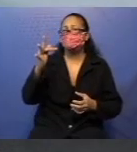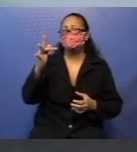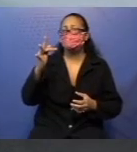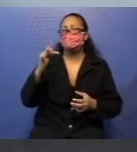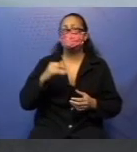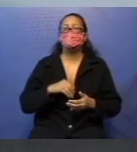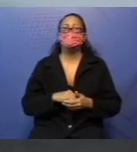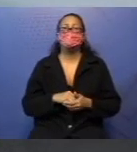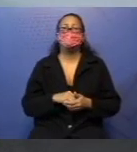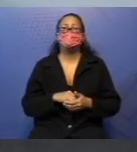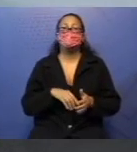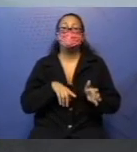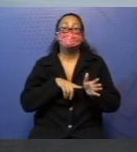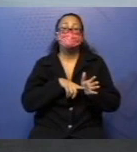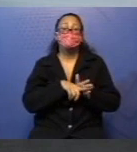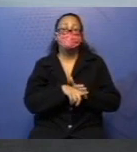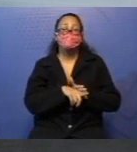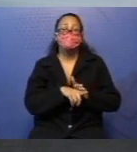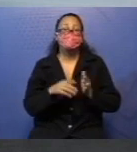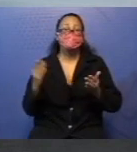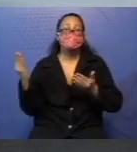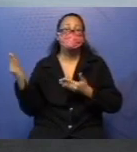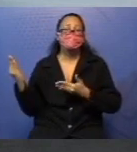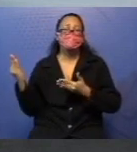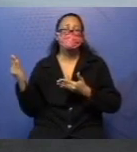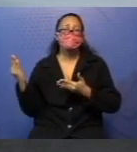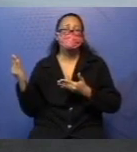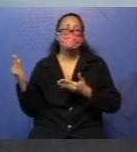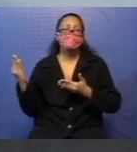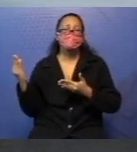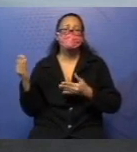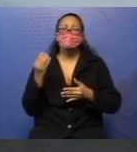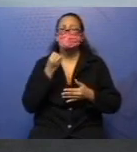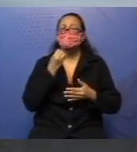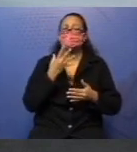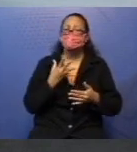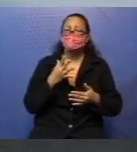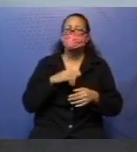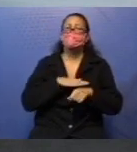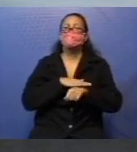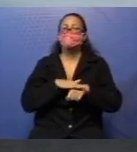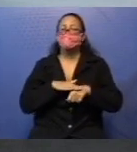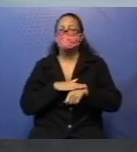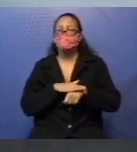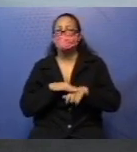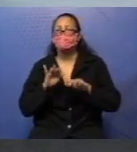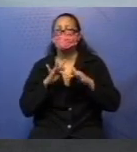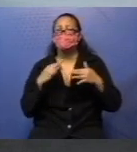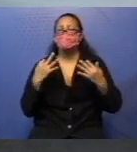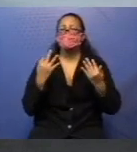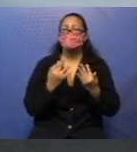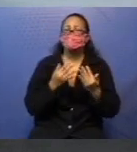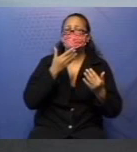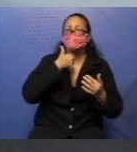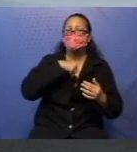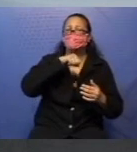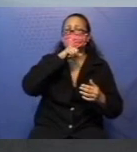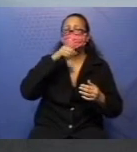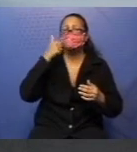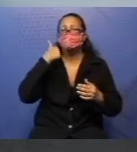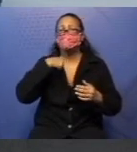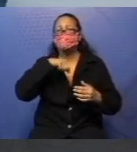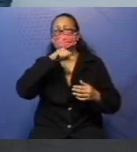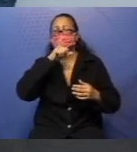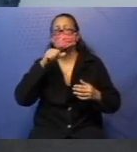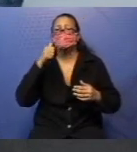Essas perguntinhas aqui, é interessante vocês conversarem com a família. Com o irmão, com o pai, com a mãe.